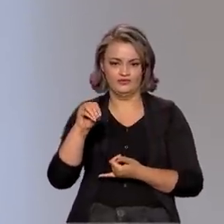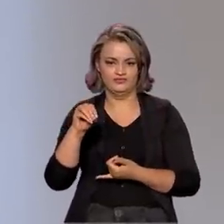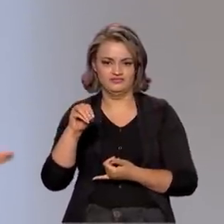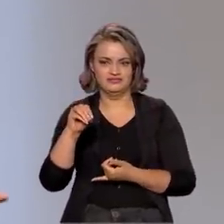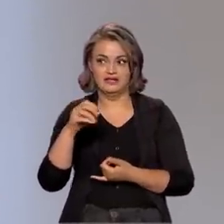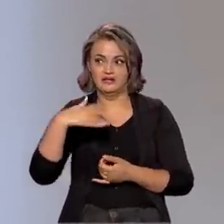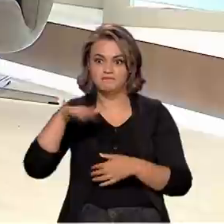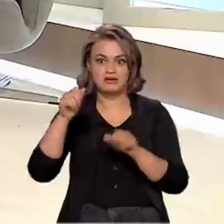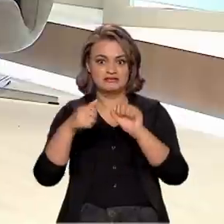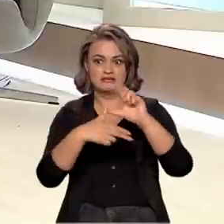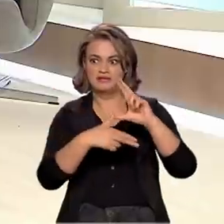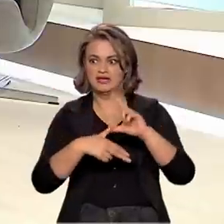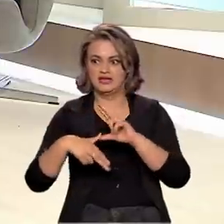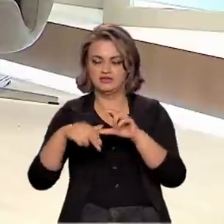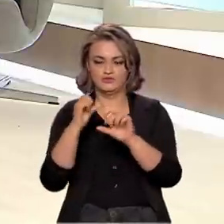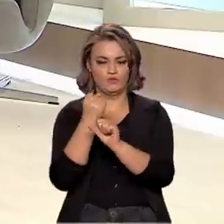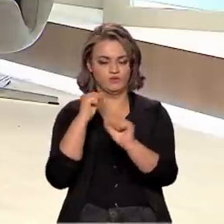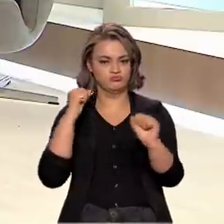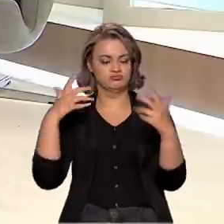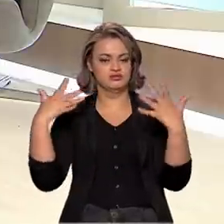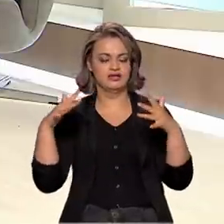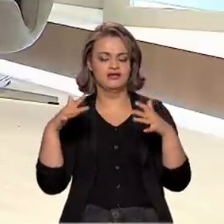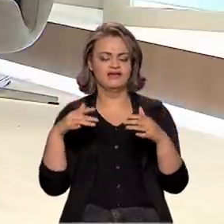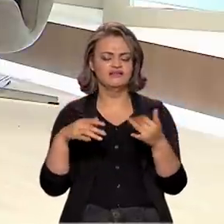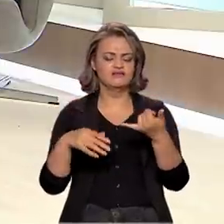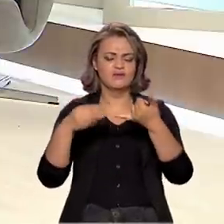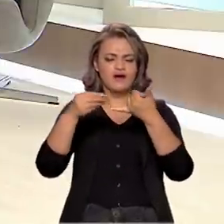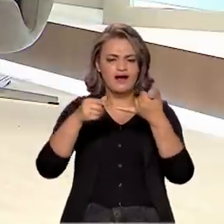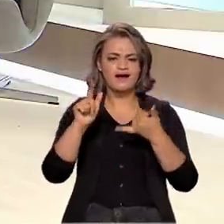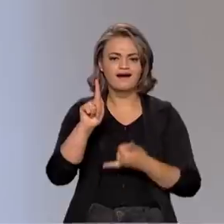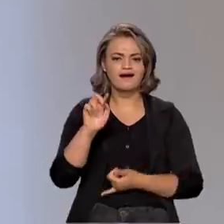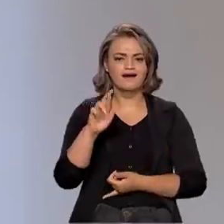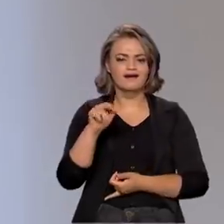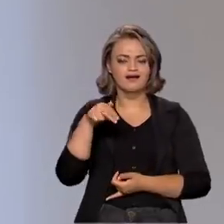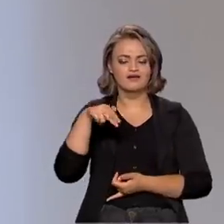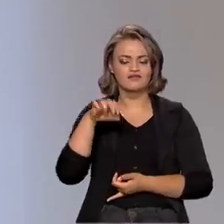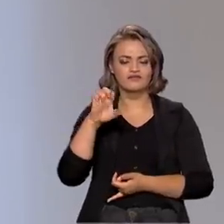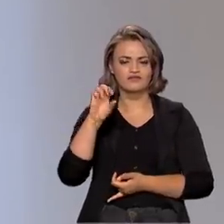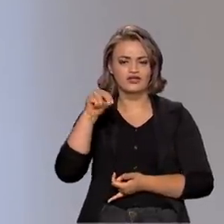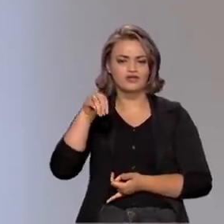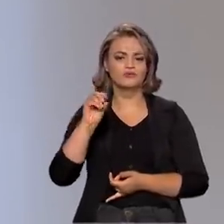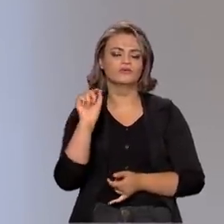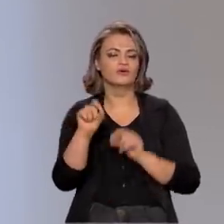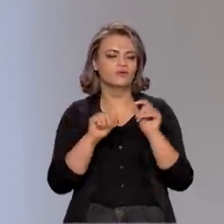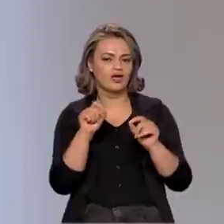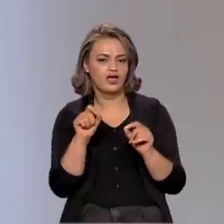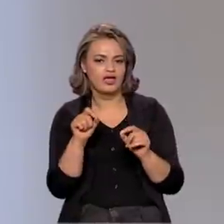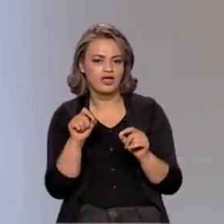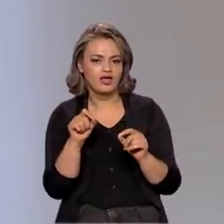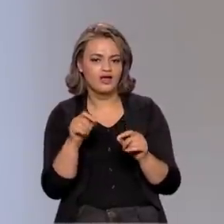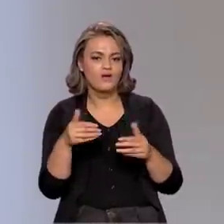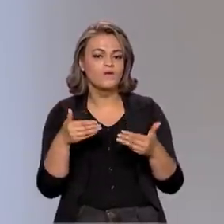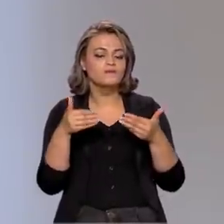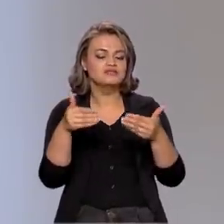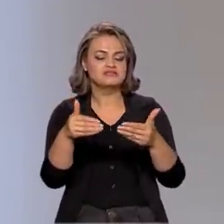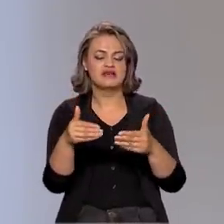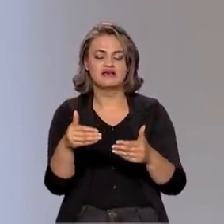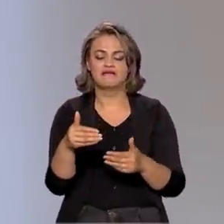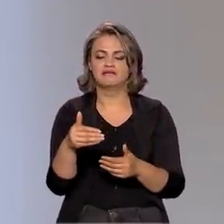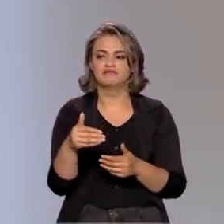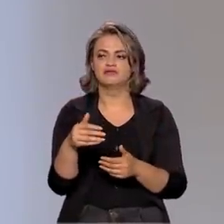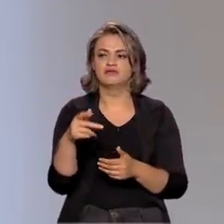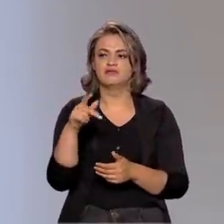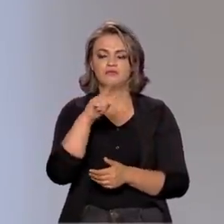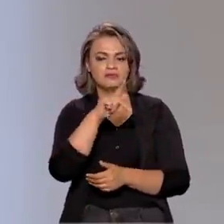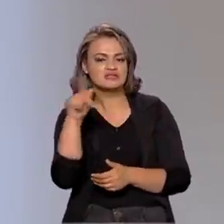América Latina. Da América Latina, inclusive. Explicasse o que é o grafeno, qual é a viabilidade econômica e por que o presidente e o ministério falam tanto